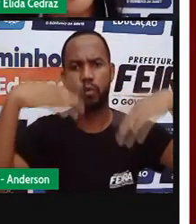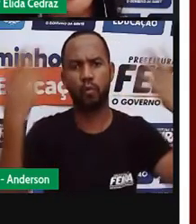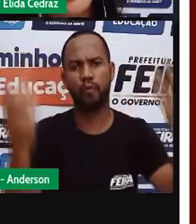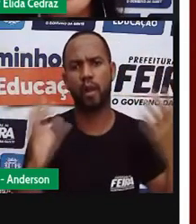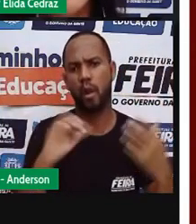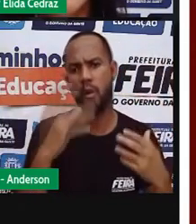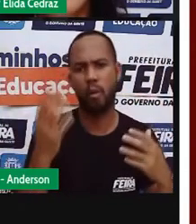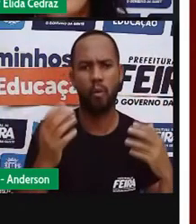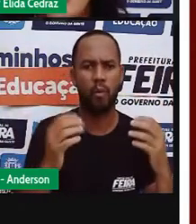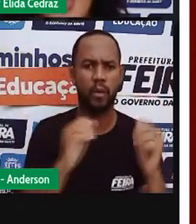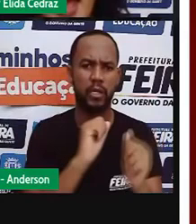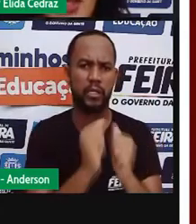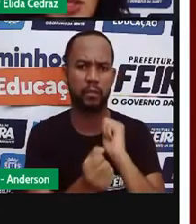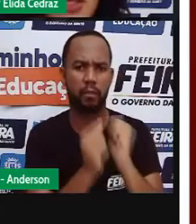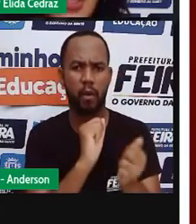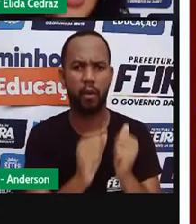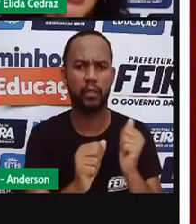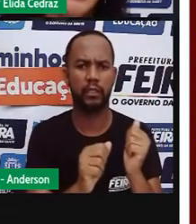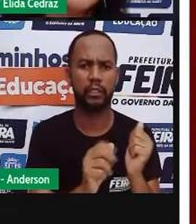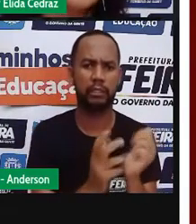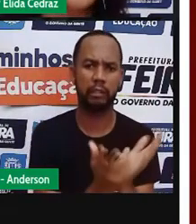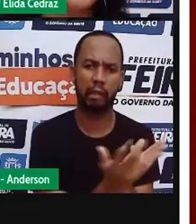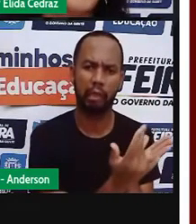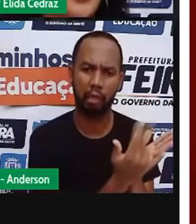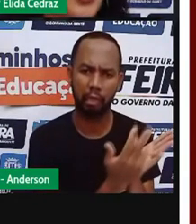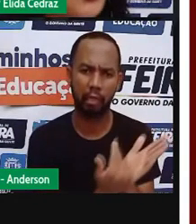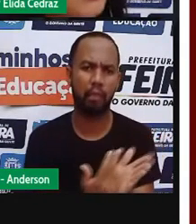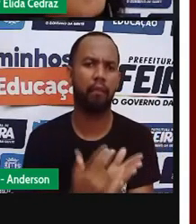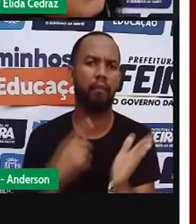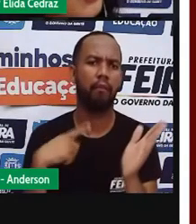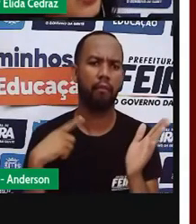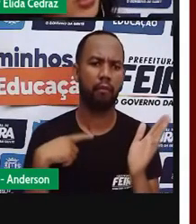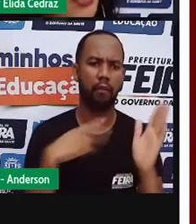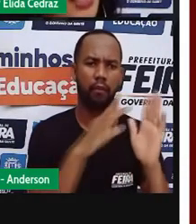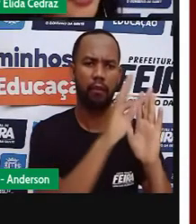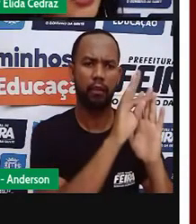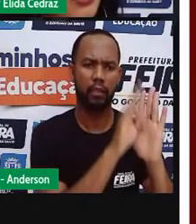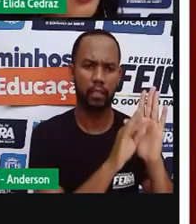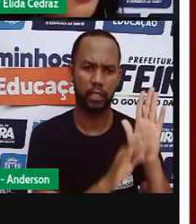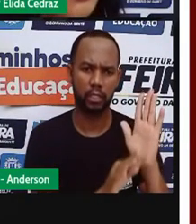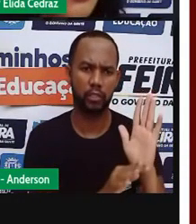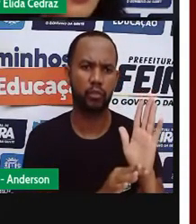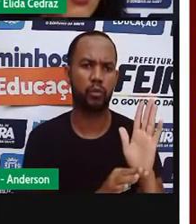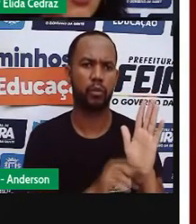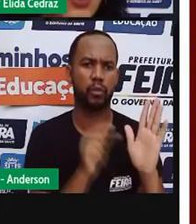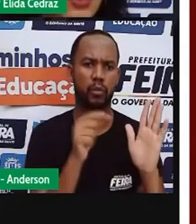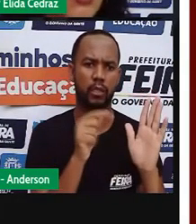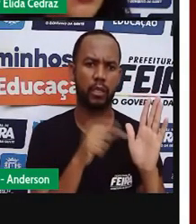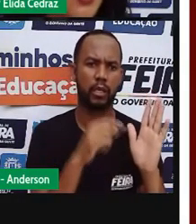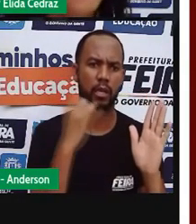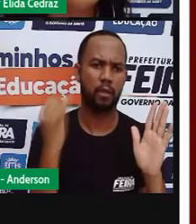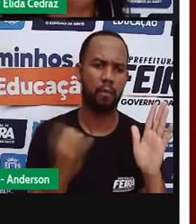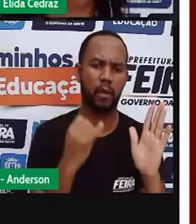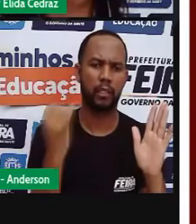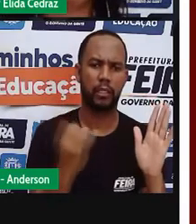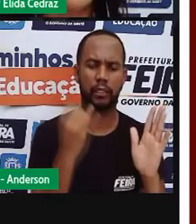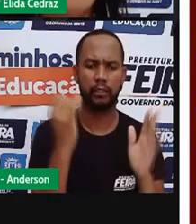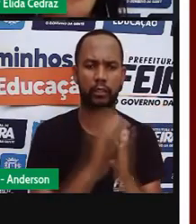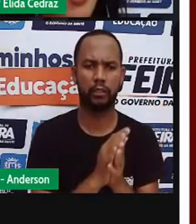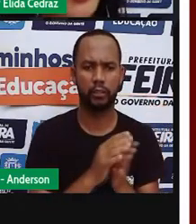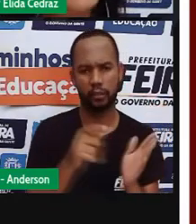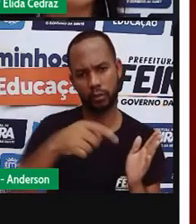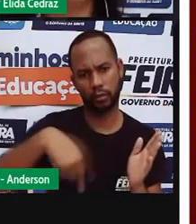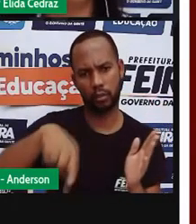esportes e artes. Esses são os textos não jornalísticos que nós encontramos nos